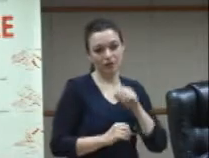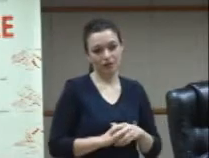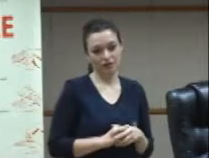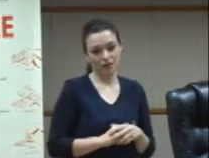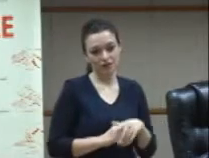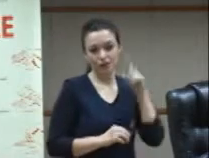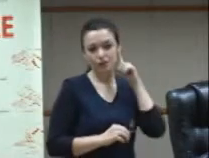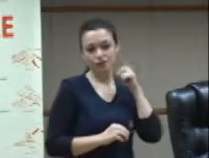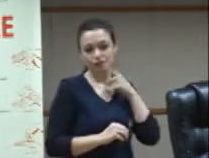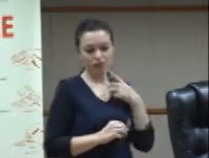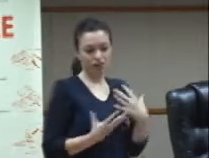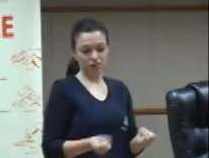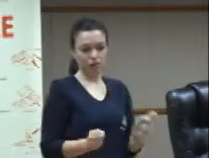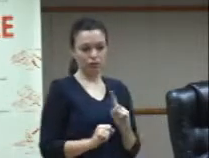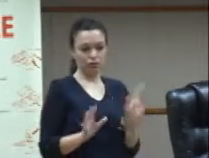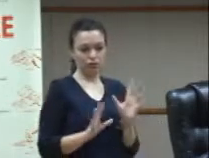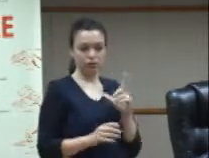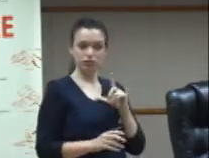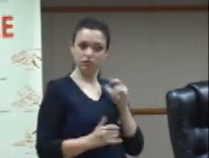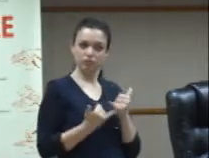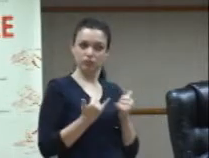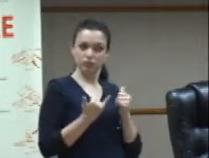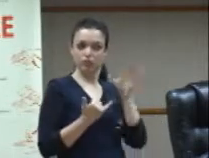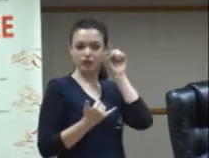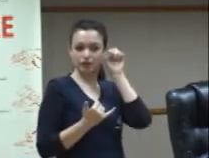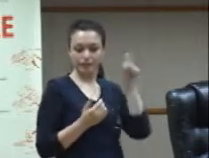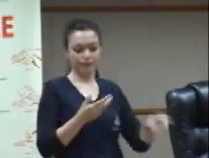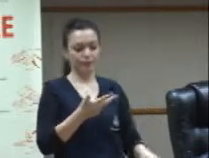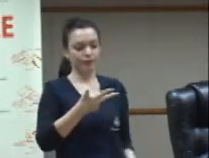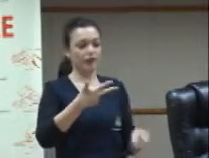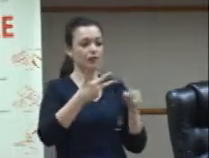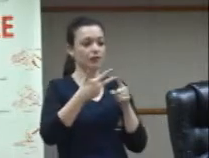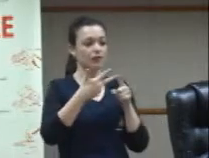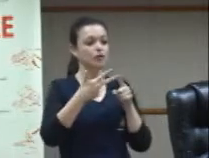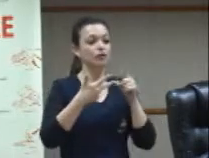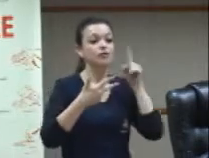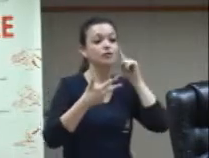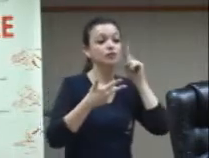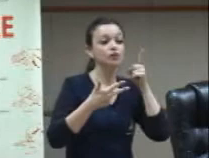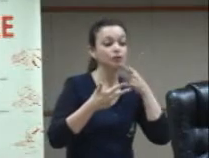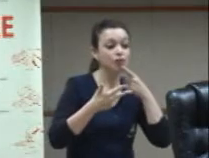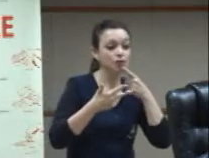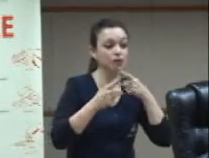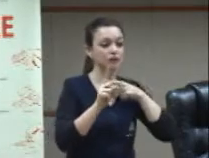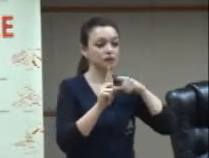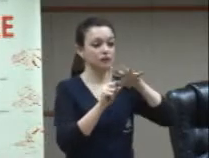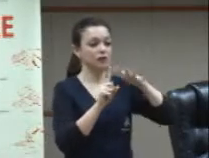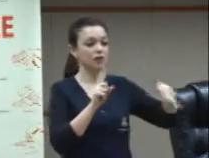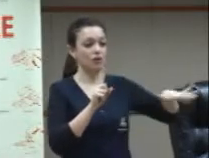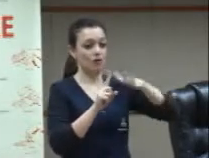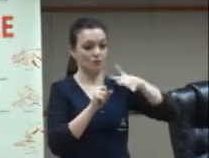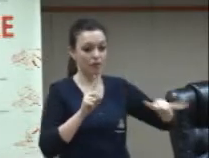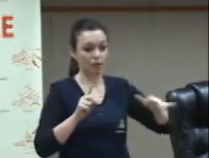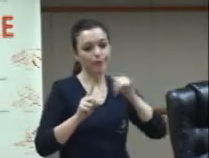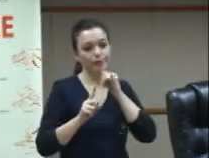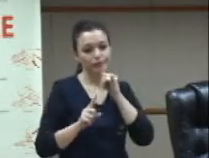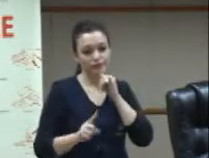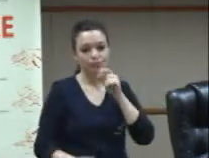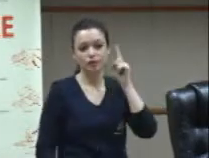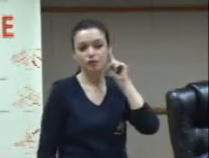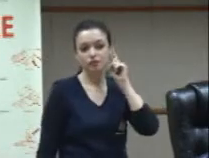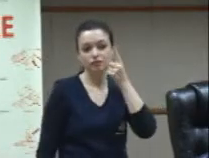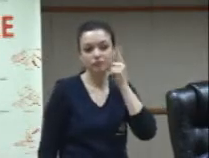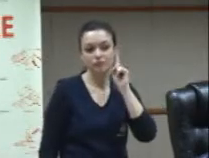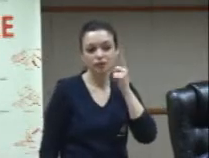aceita-se enquanto pessoa surda o surdo sindrômico por exemplo o surdo com síndrome de usher são surdos que tem